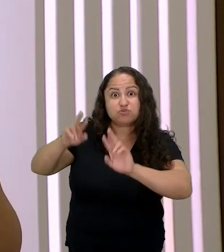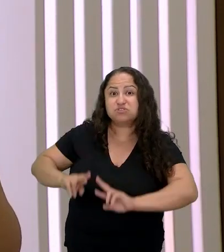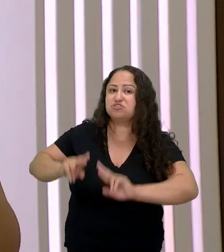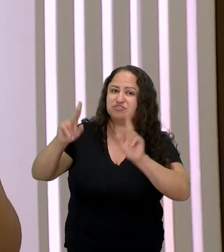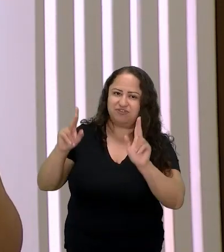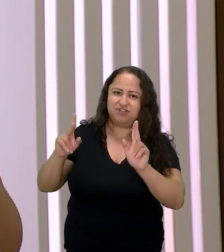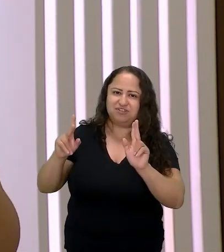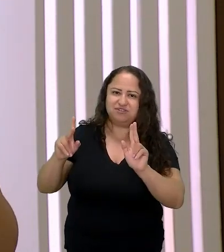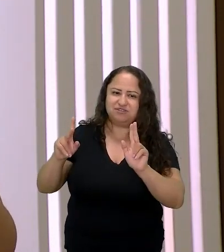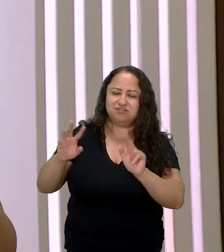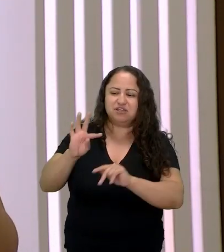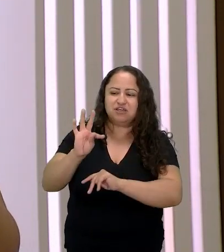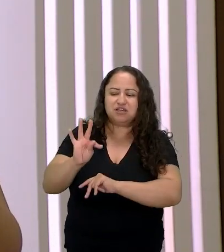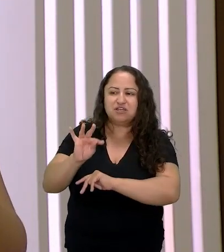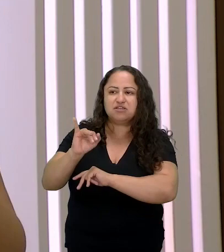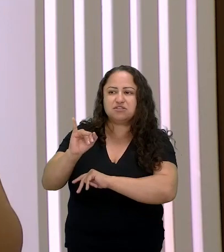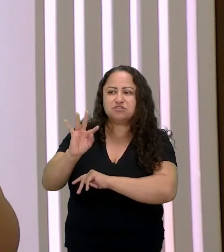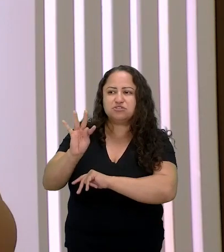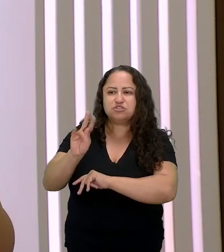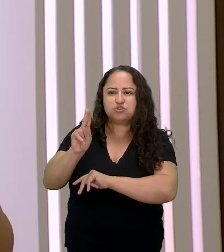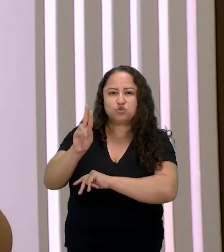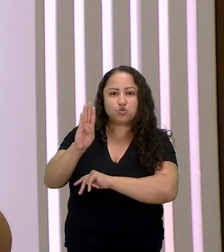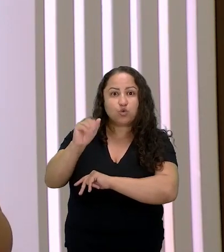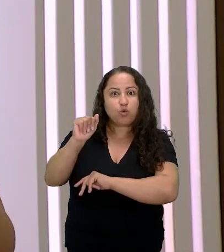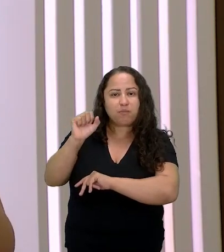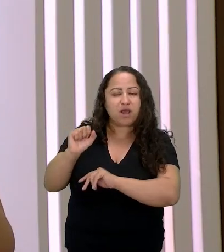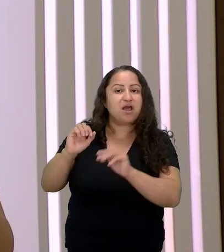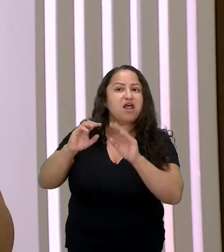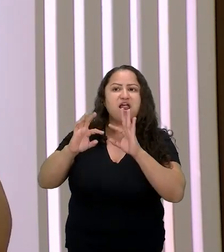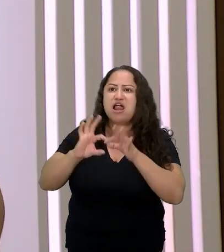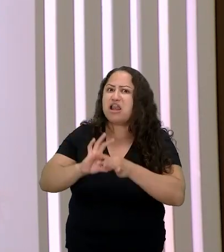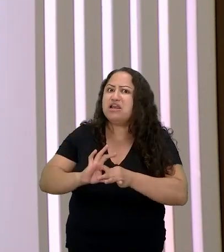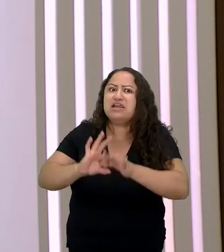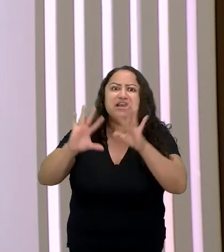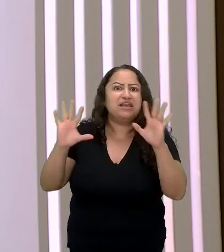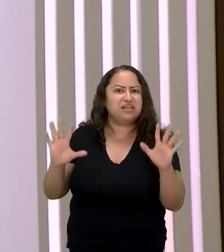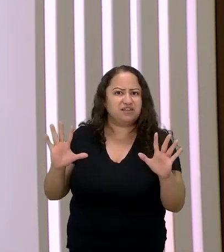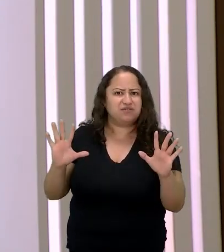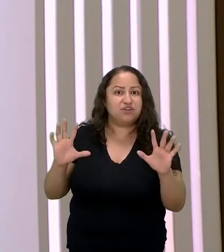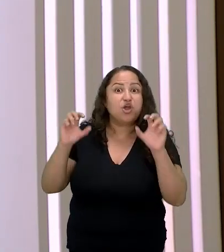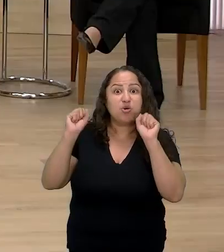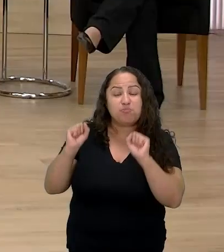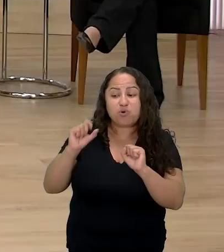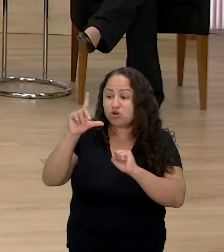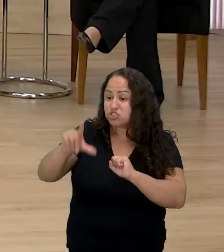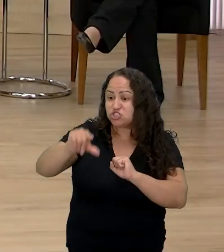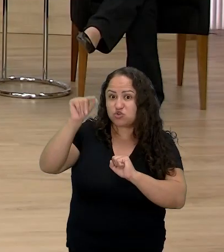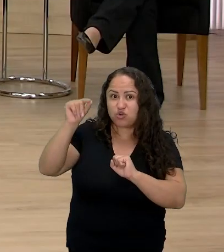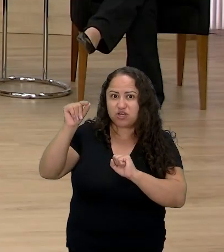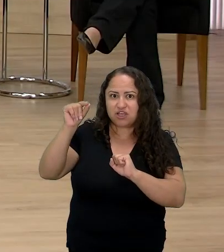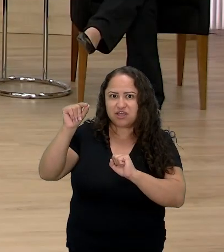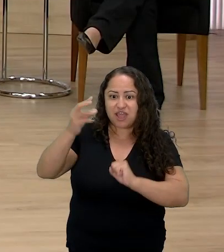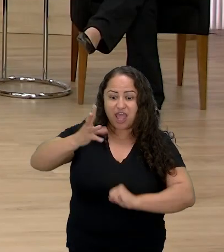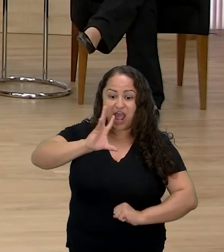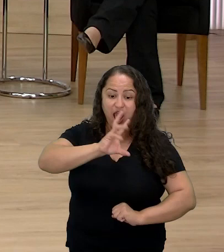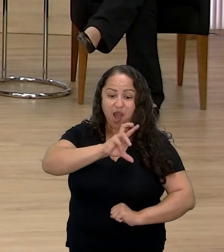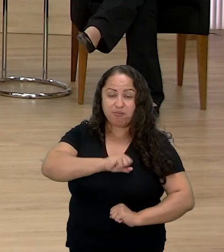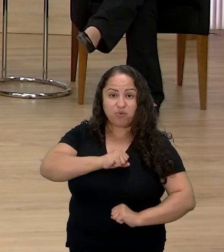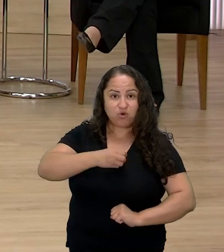a Tituba ela é tão livre e ela é tão empoderada que ela pode escolher viver com esse viver este amor